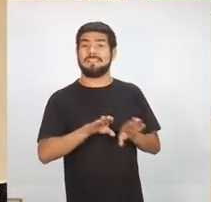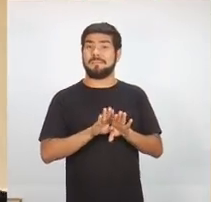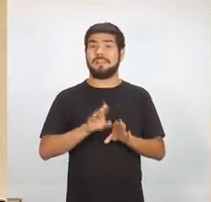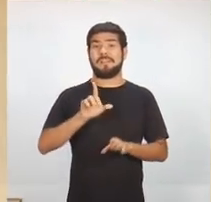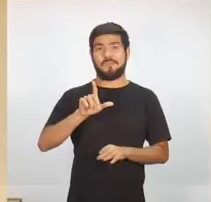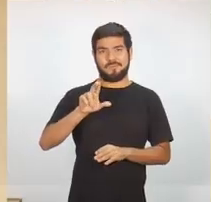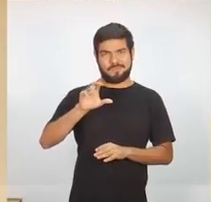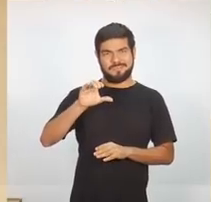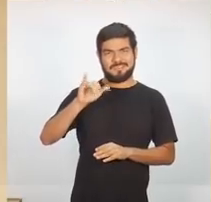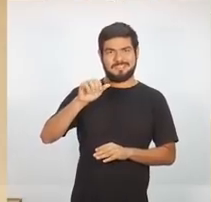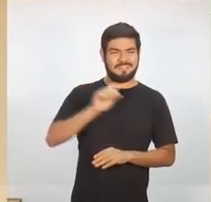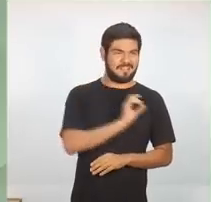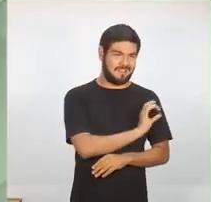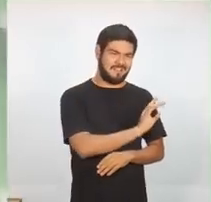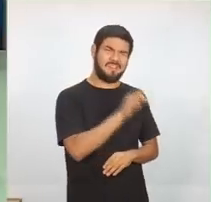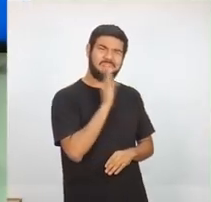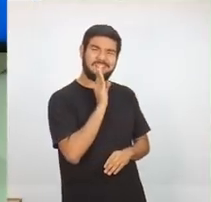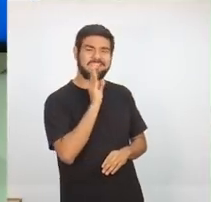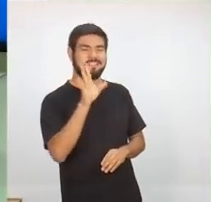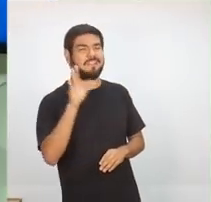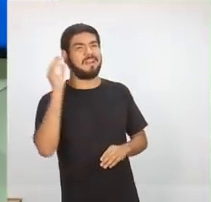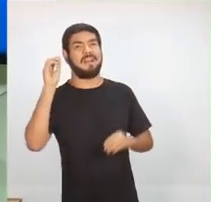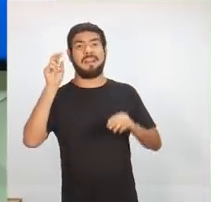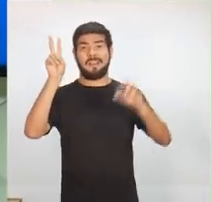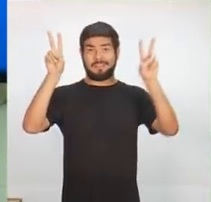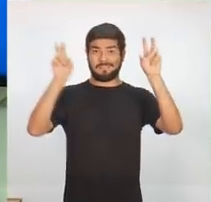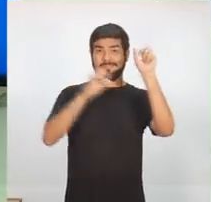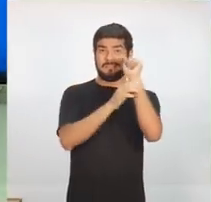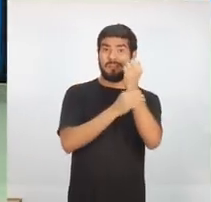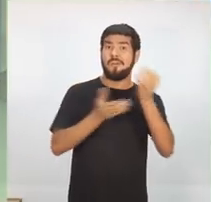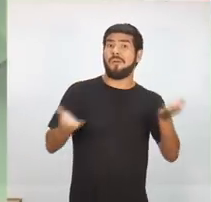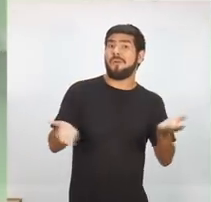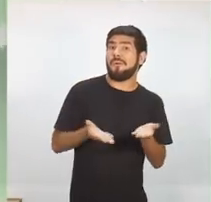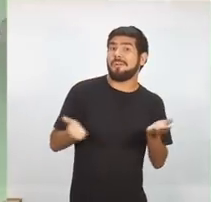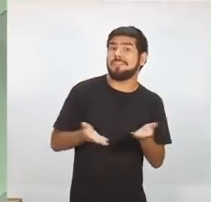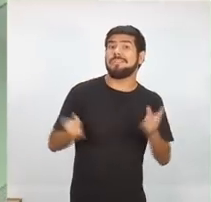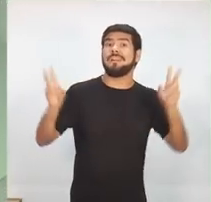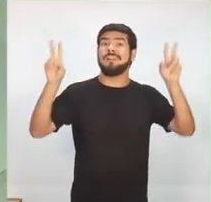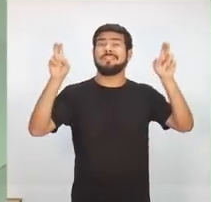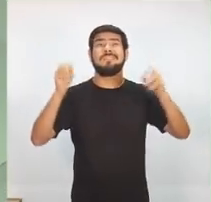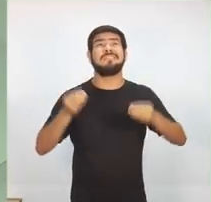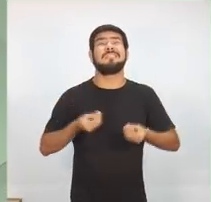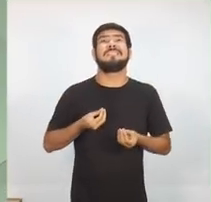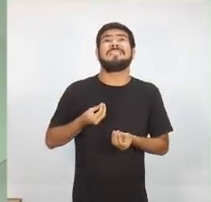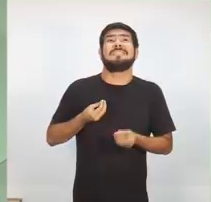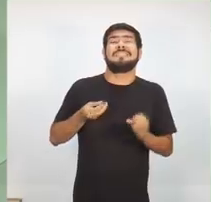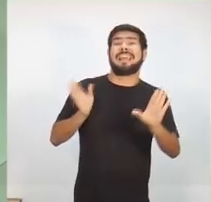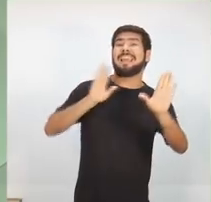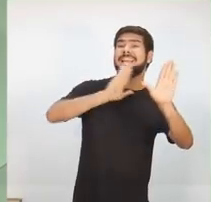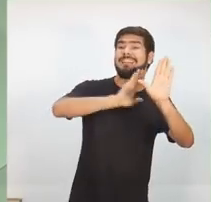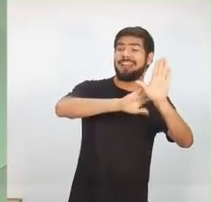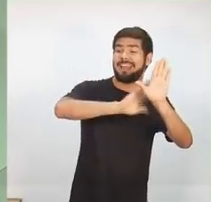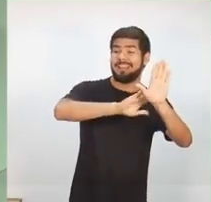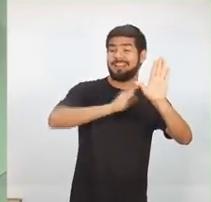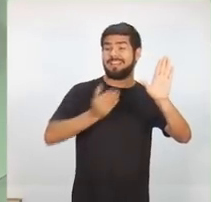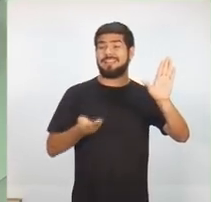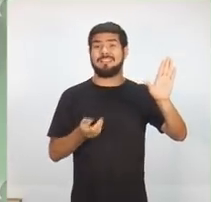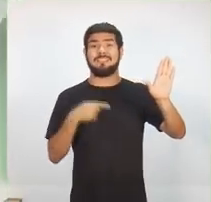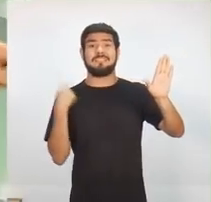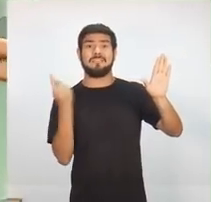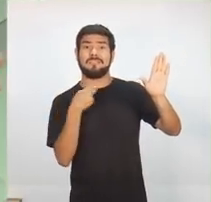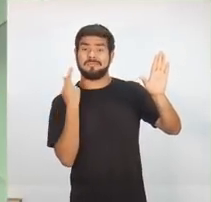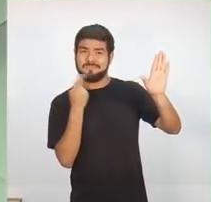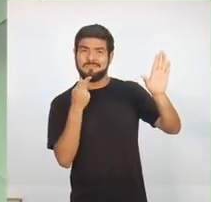nossa candidata Lúcia Antony. Então, a gente vai conversar hoje com você que está aí do outro lado sobre ideias. Nós vamos falar com